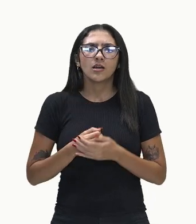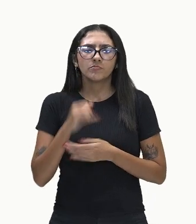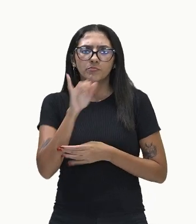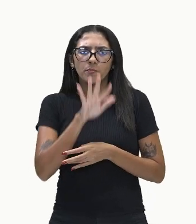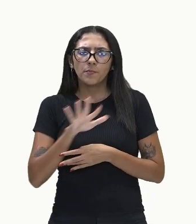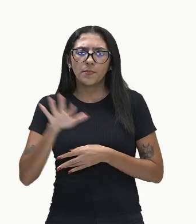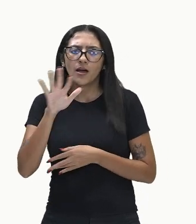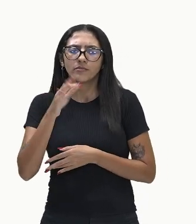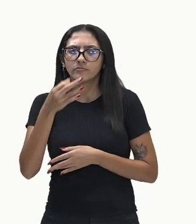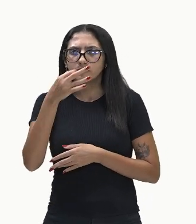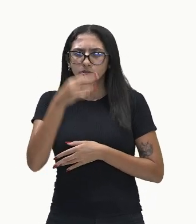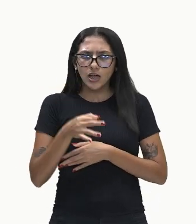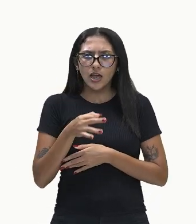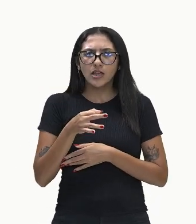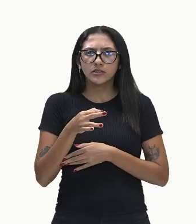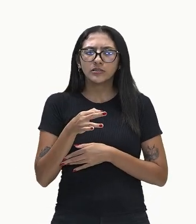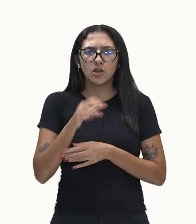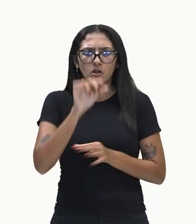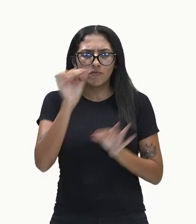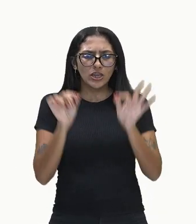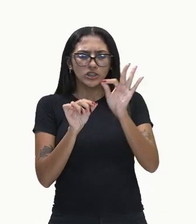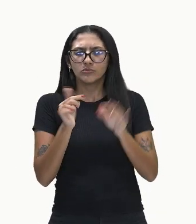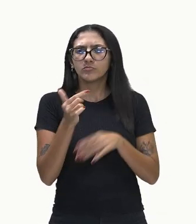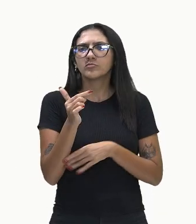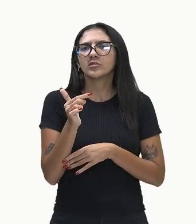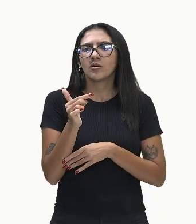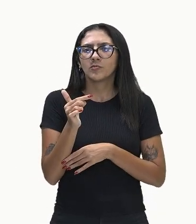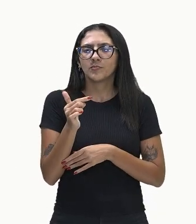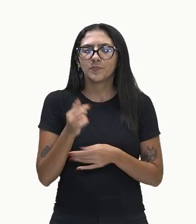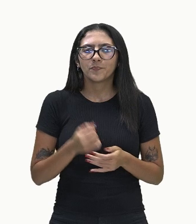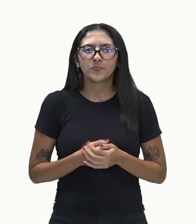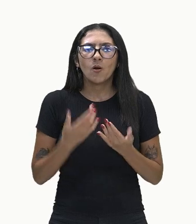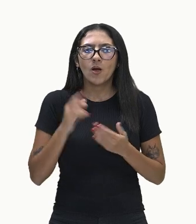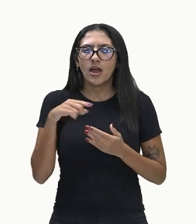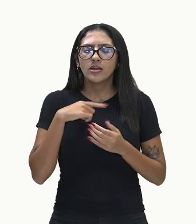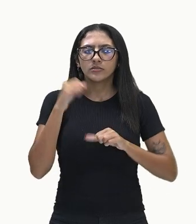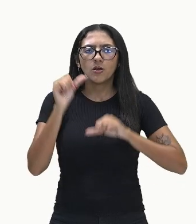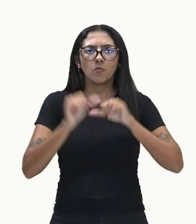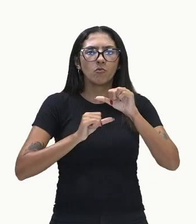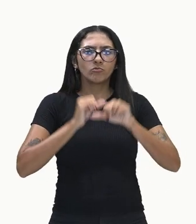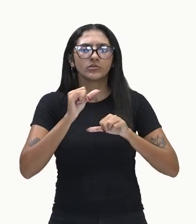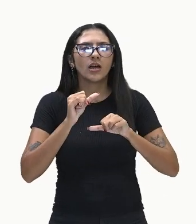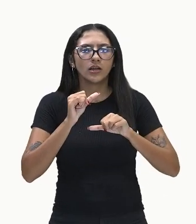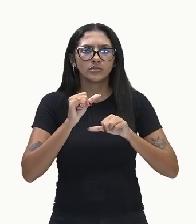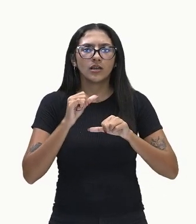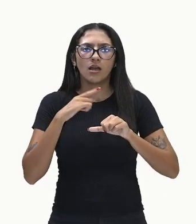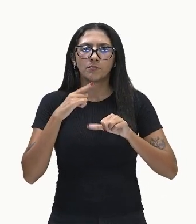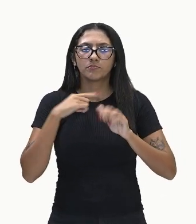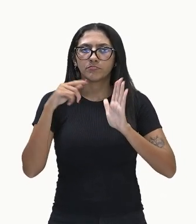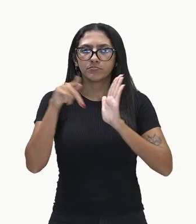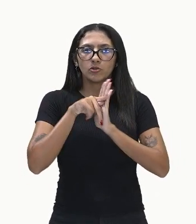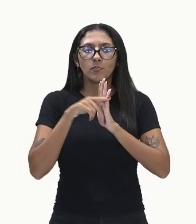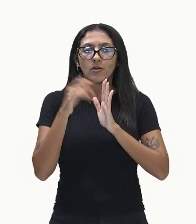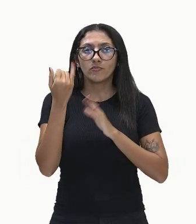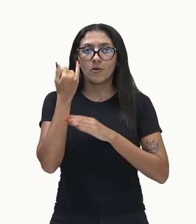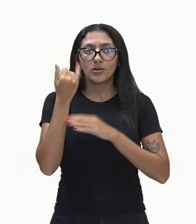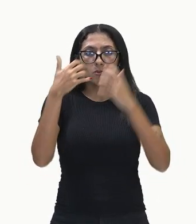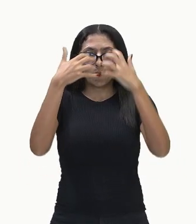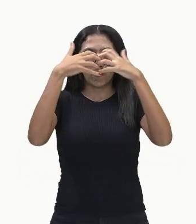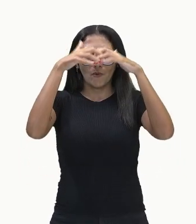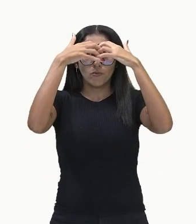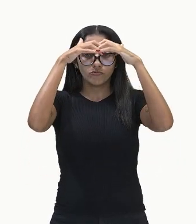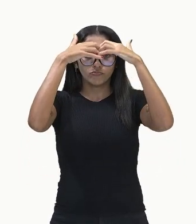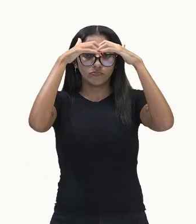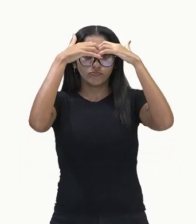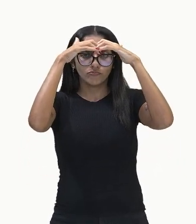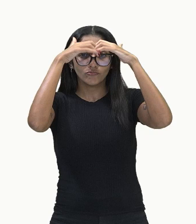não enxerga de cabeça para baixo. Quem faz essa correção, quem vai colocar na posição em pé, é o nosso cérebro. Que maravilha,